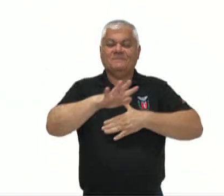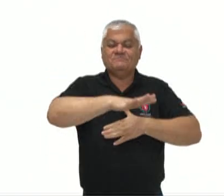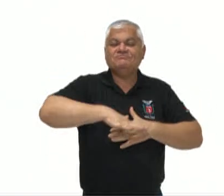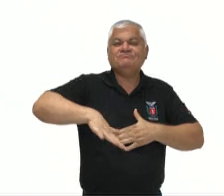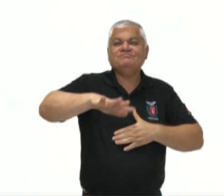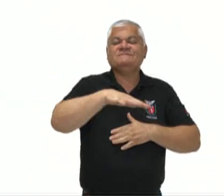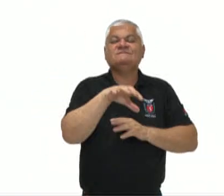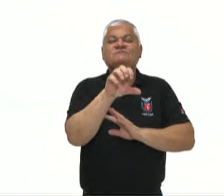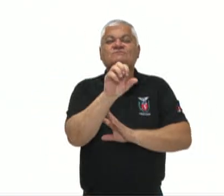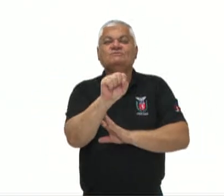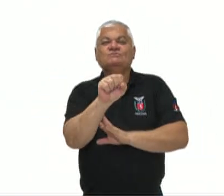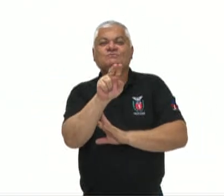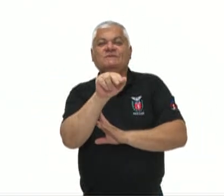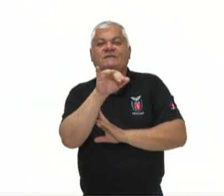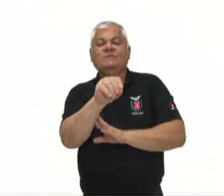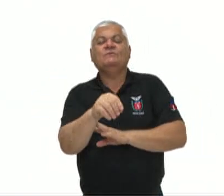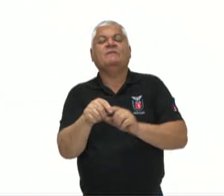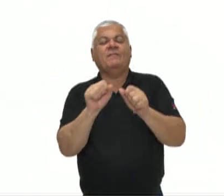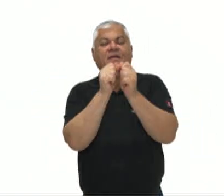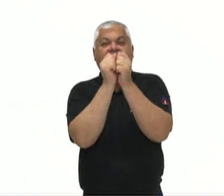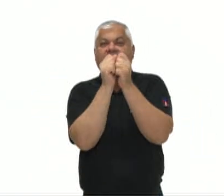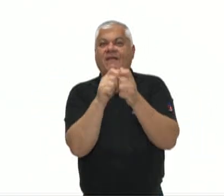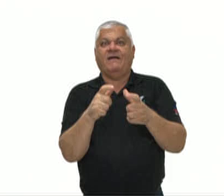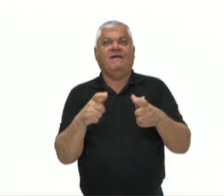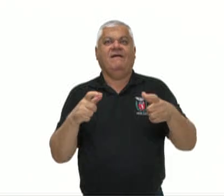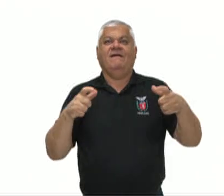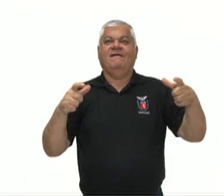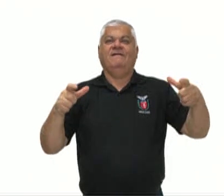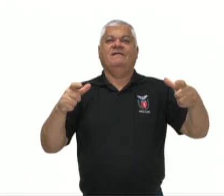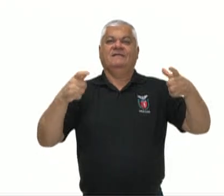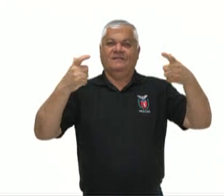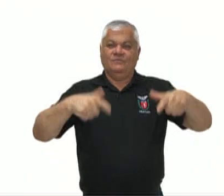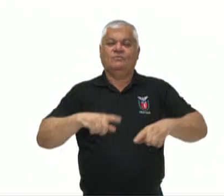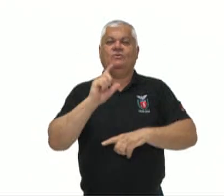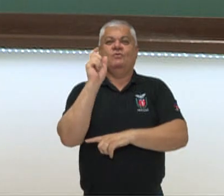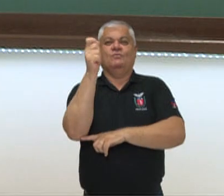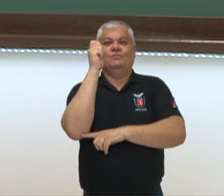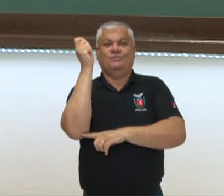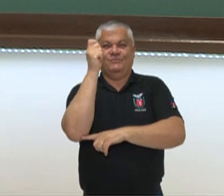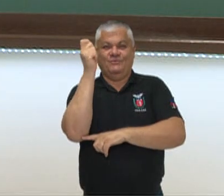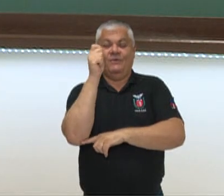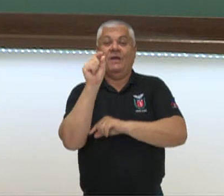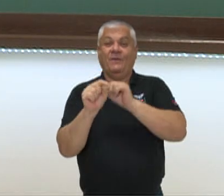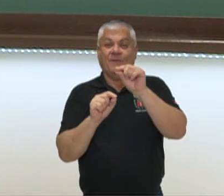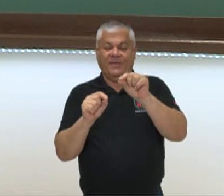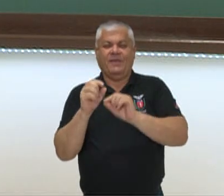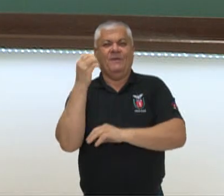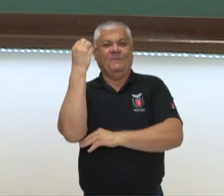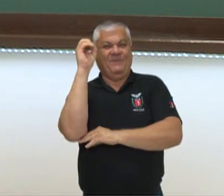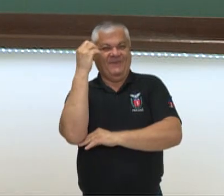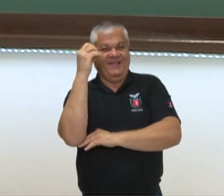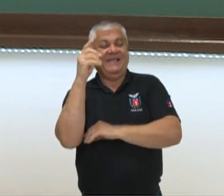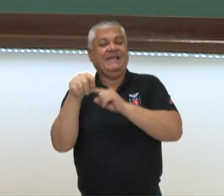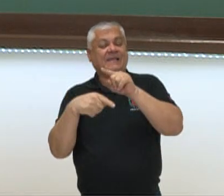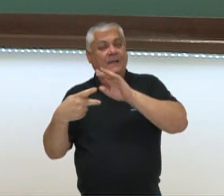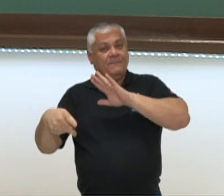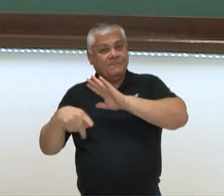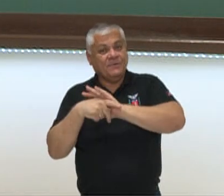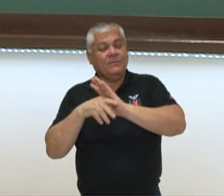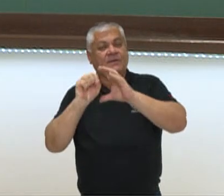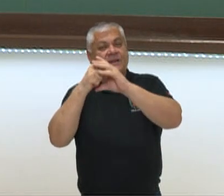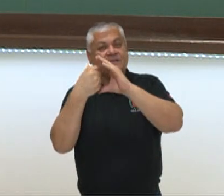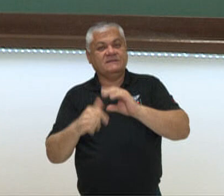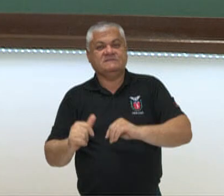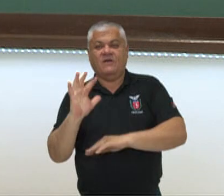e que abrange uma grande extensão do território do Rio Grande do Sul. E este bioma sendo caracterizado por